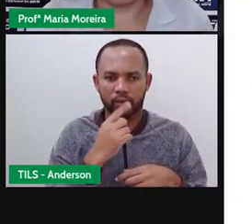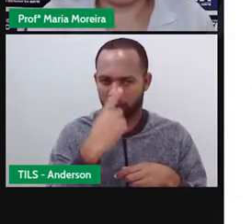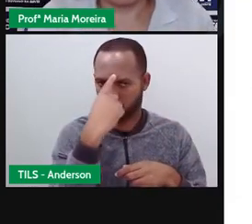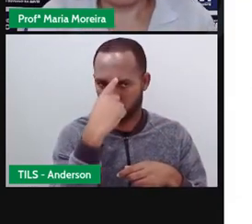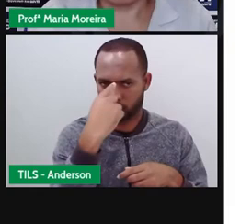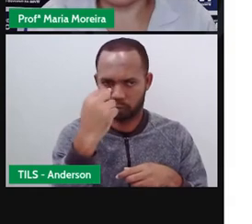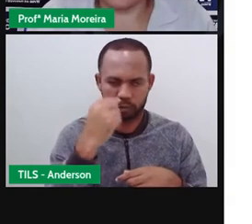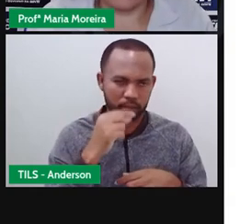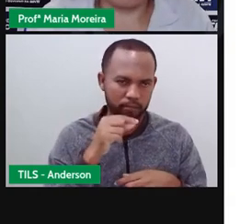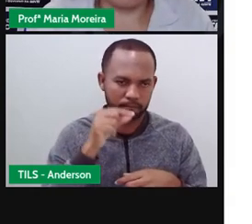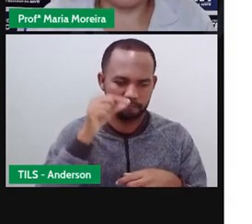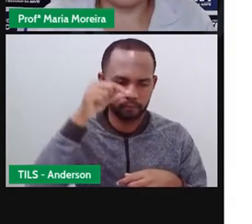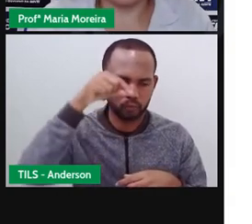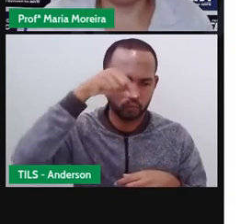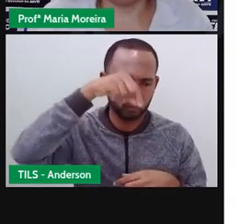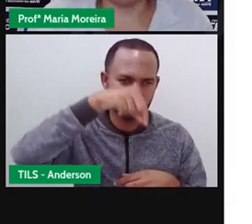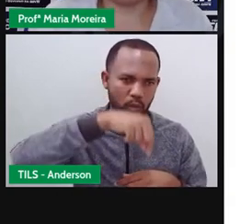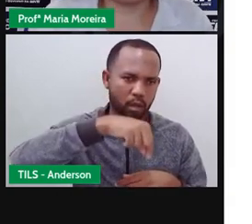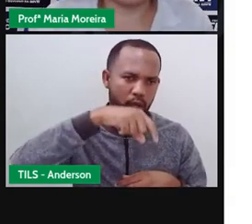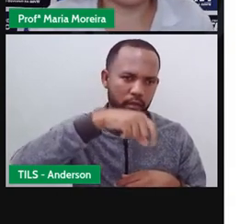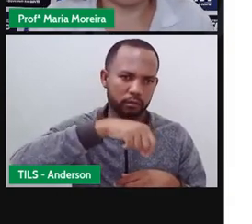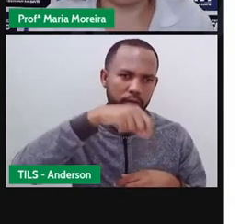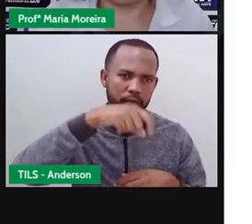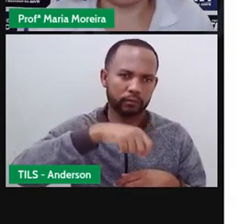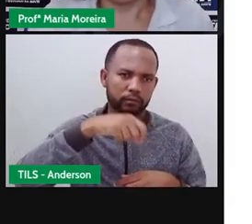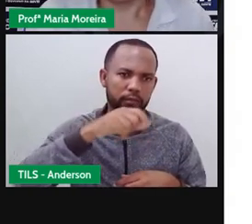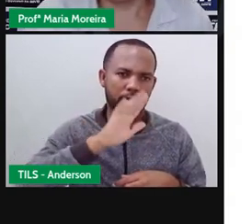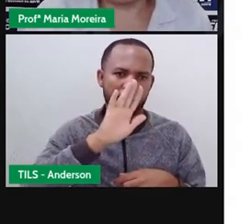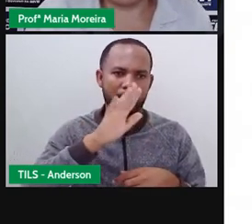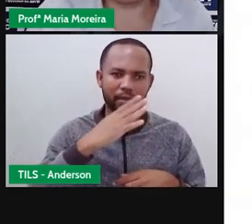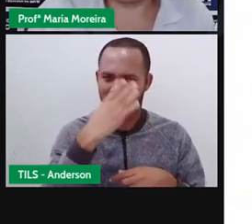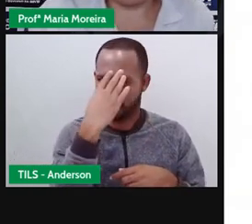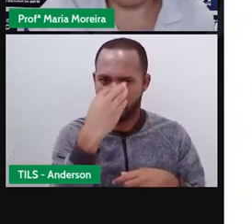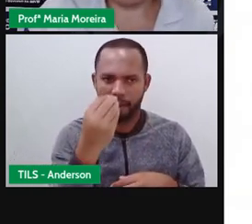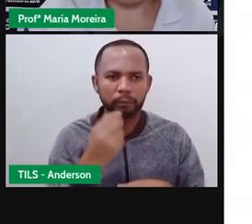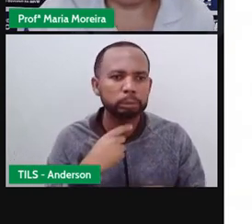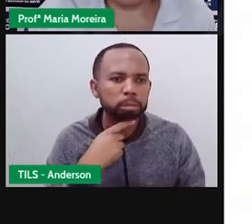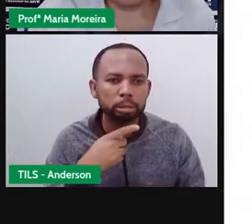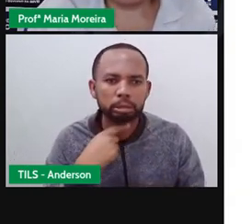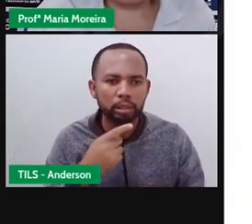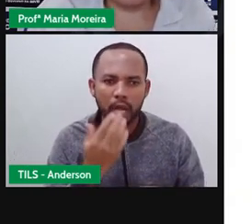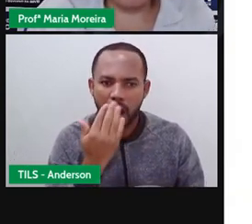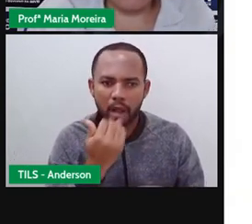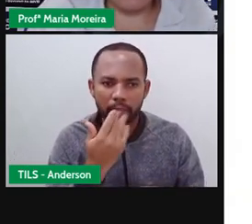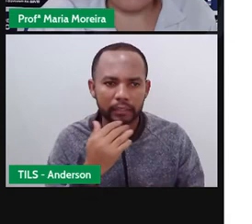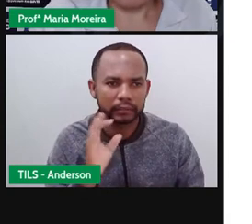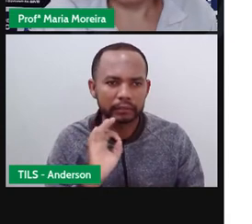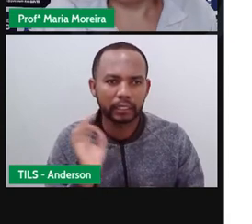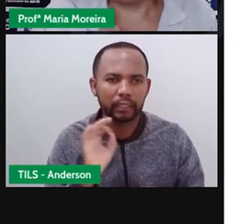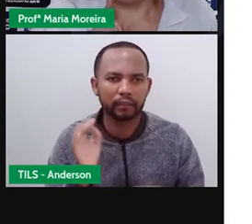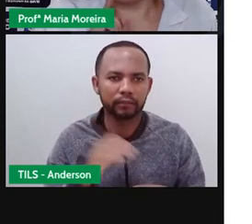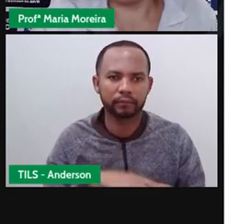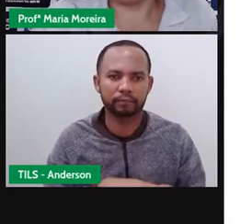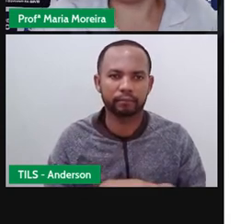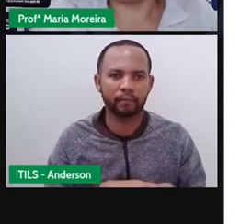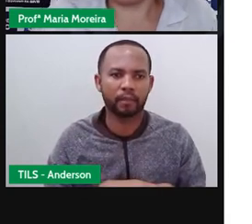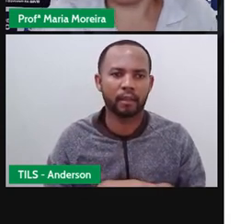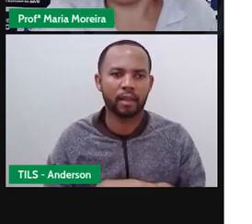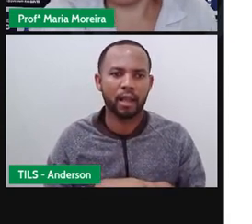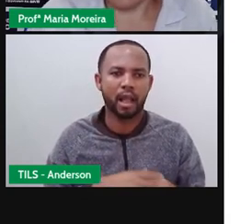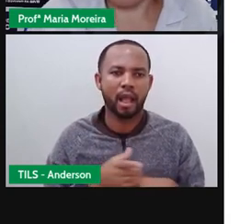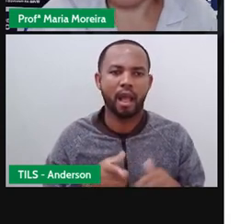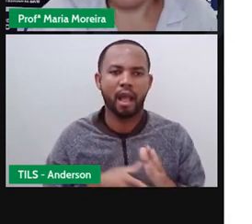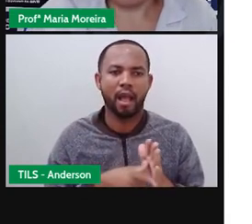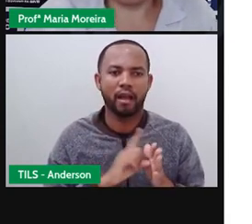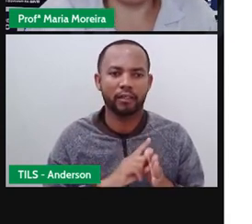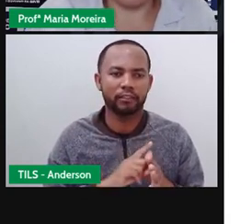o bico, mas a raposa não conseguia comer de jeito nenhum. Foi embora muito antes do que